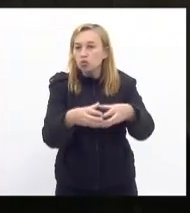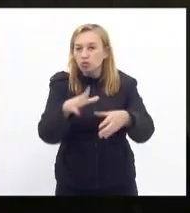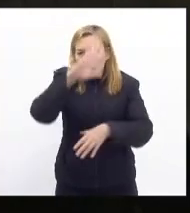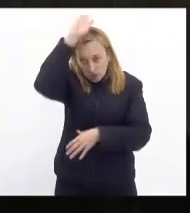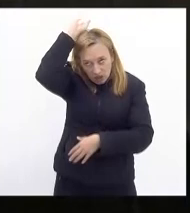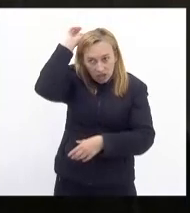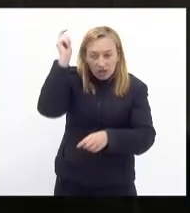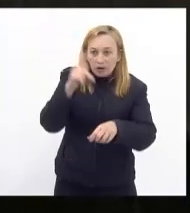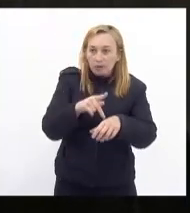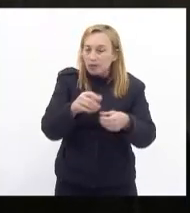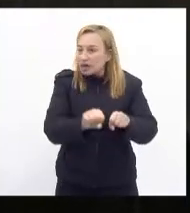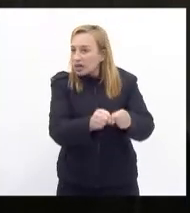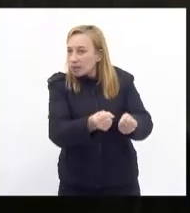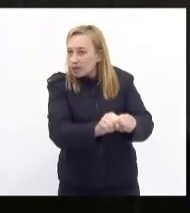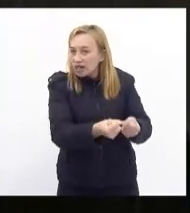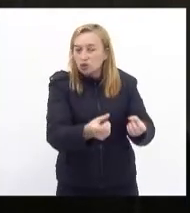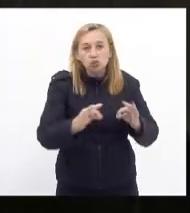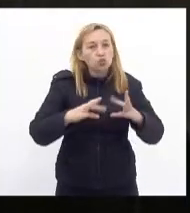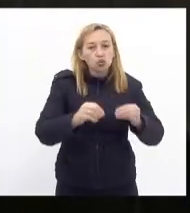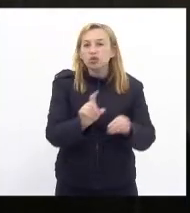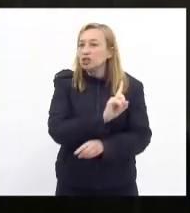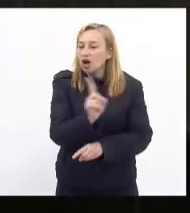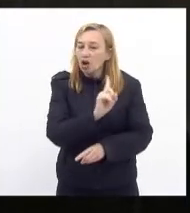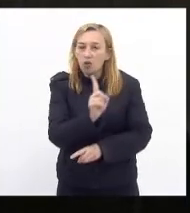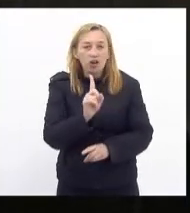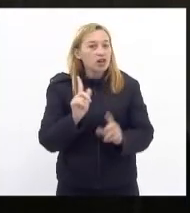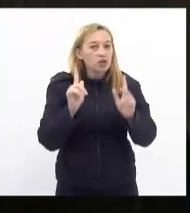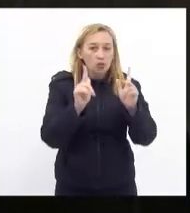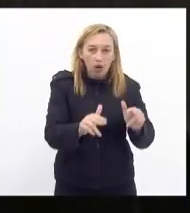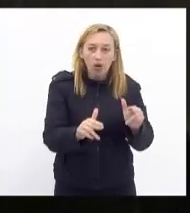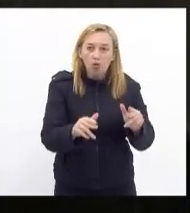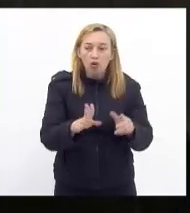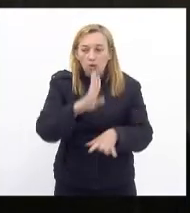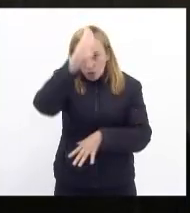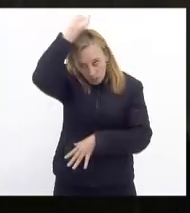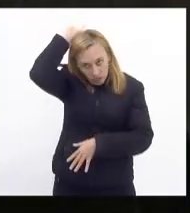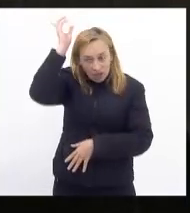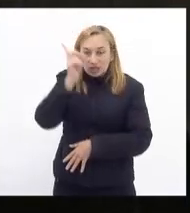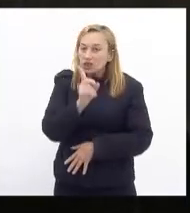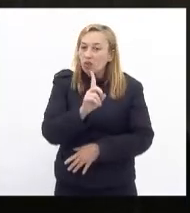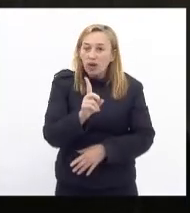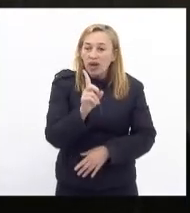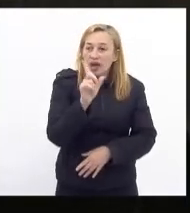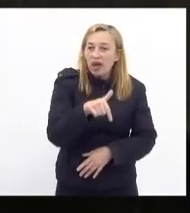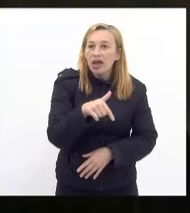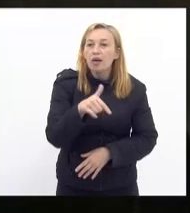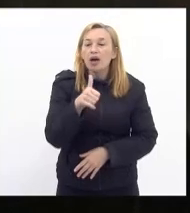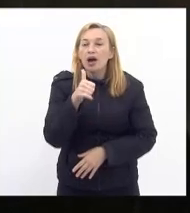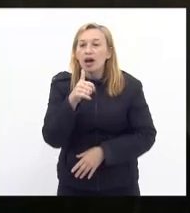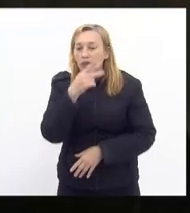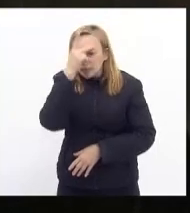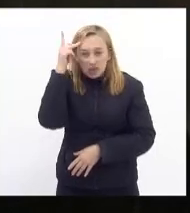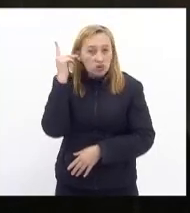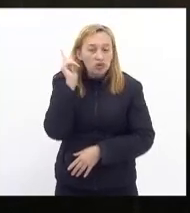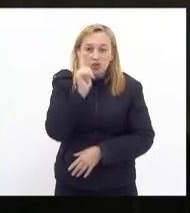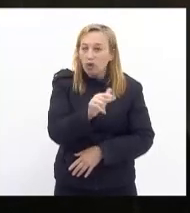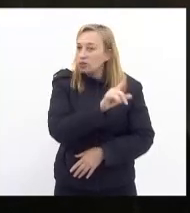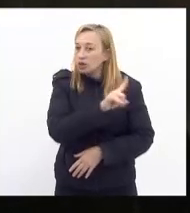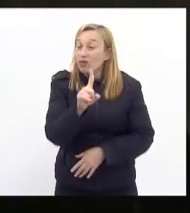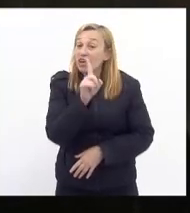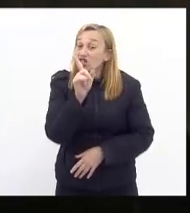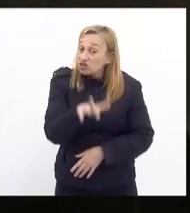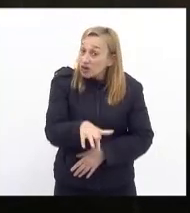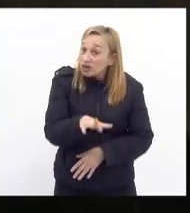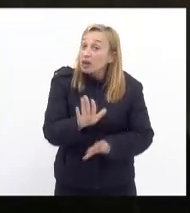depredaram não são os mesmos não são os mesmos bombeiros não são as mesmas pessoas é diferente só